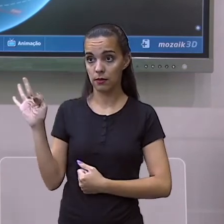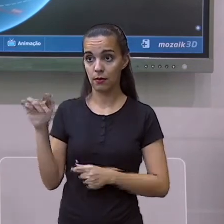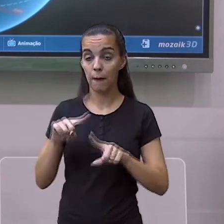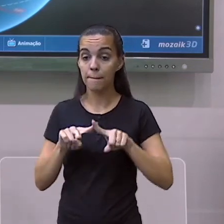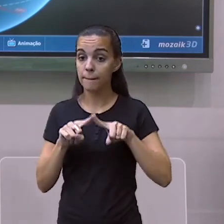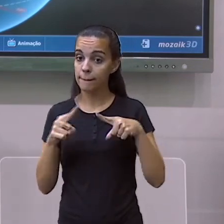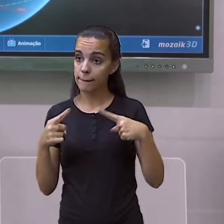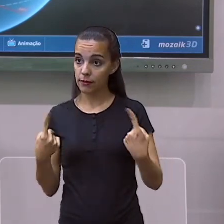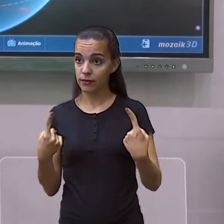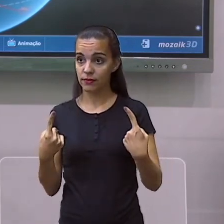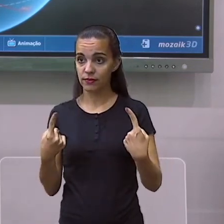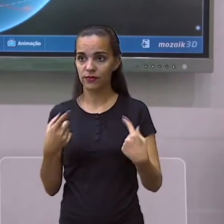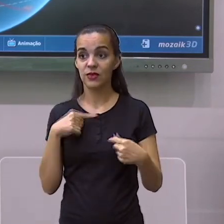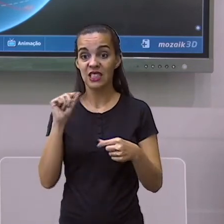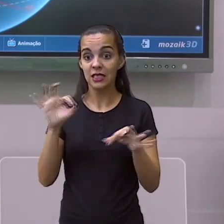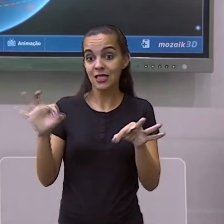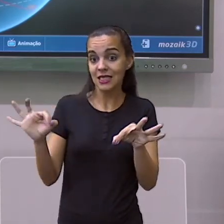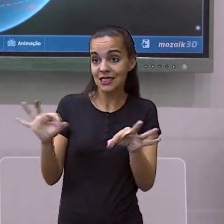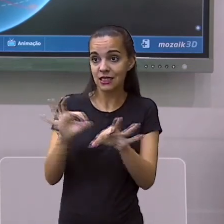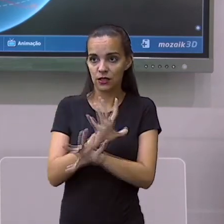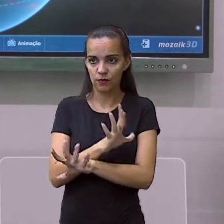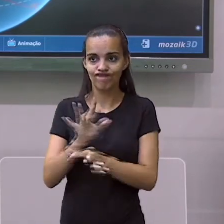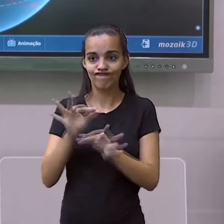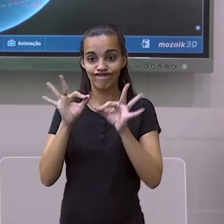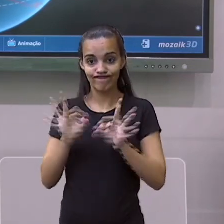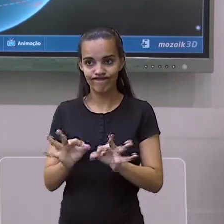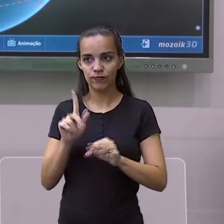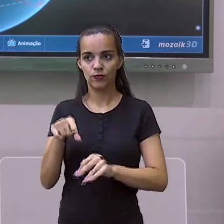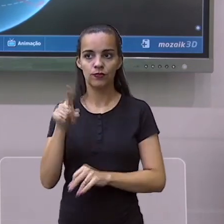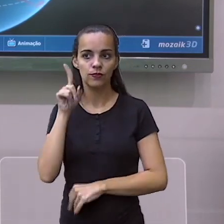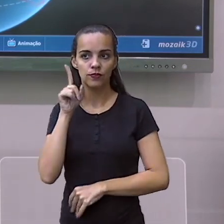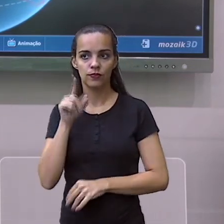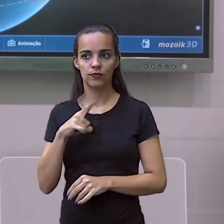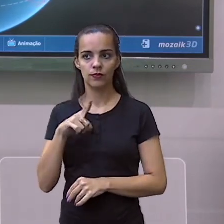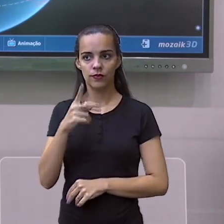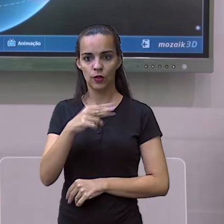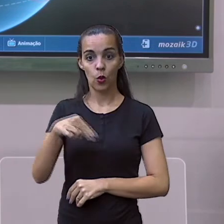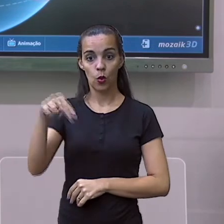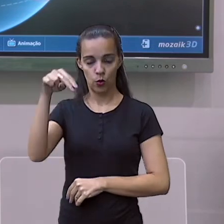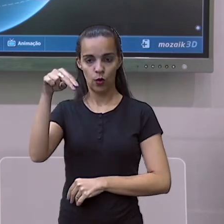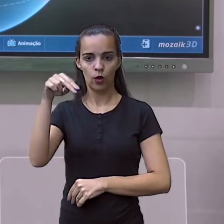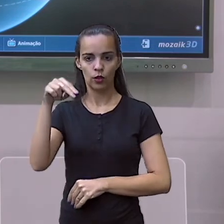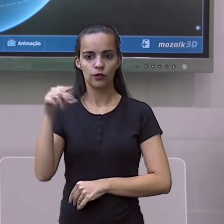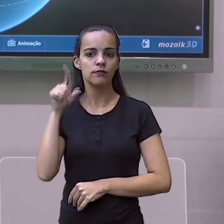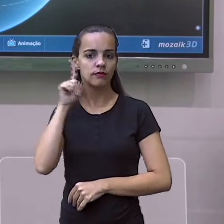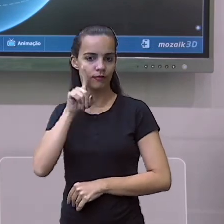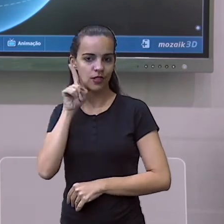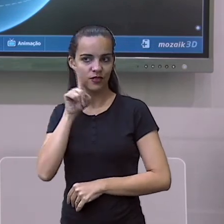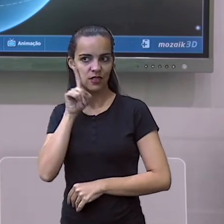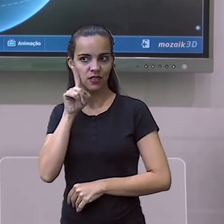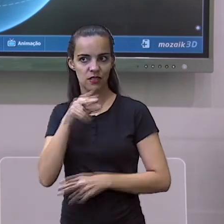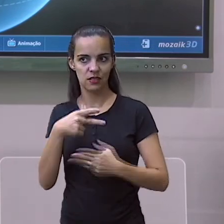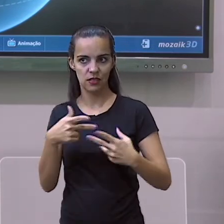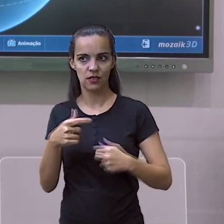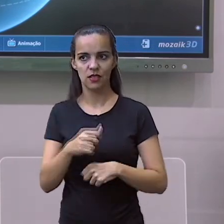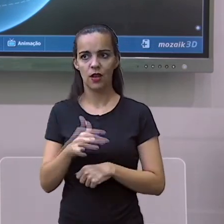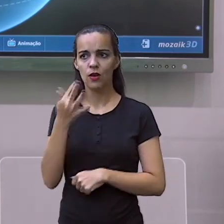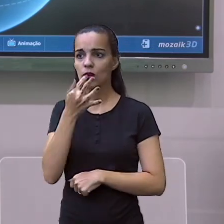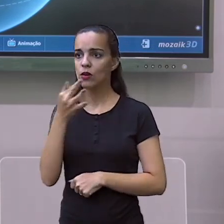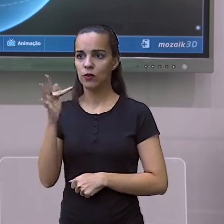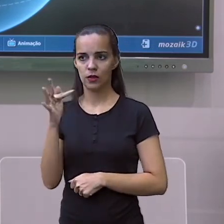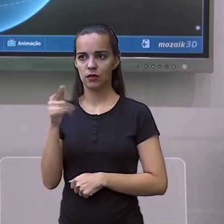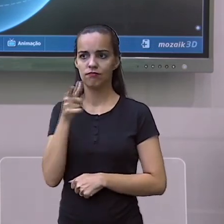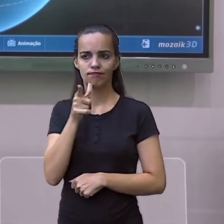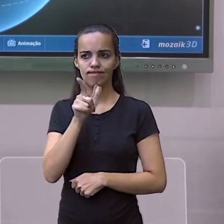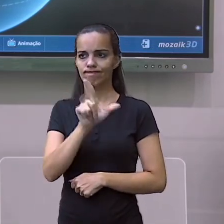mas quem terminou a construção foram os norte-americanos, porque os franceses não